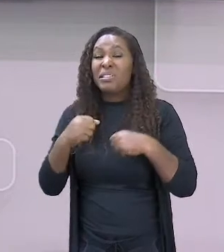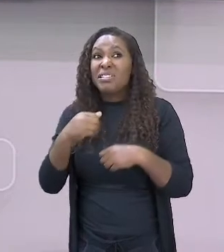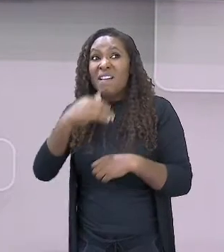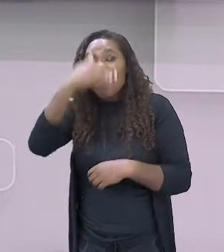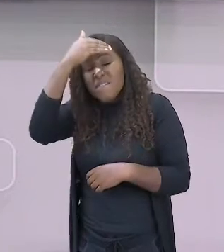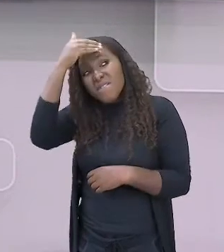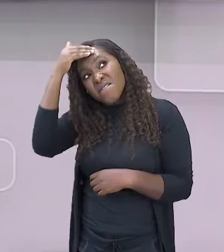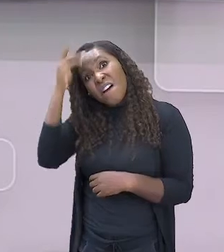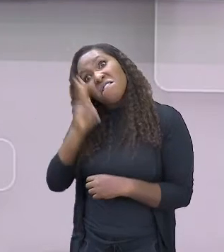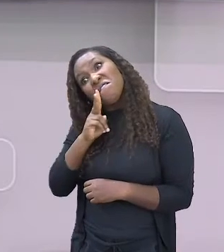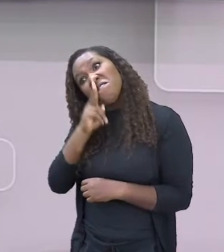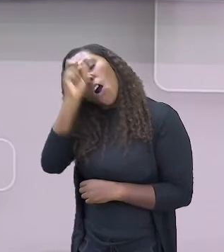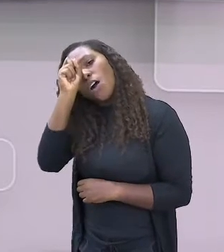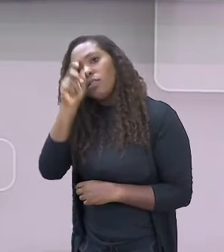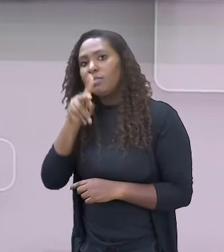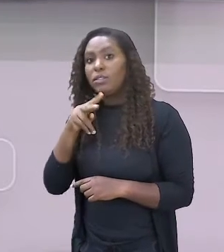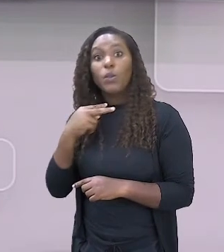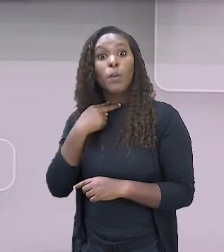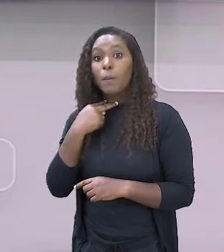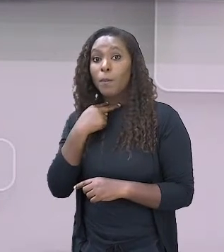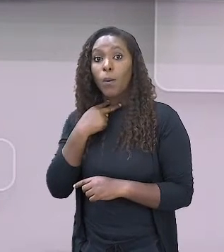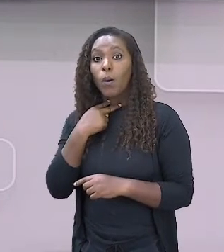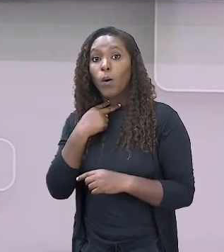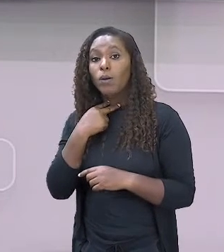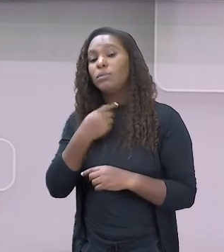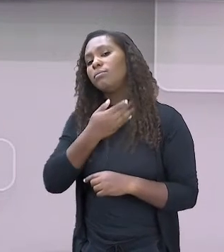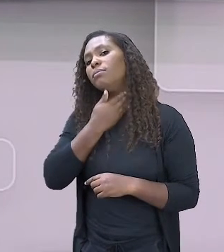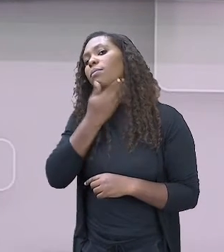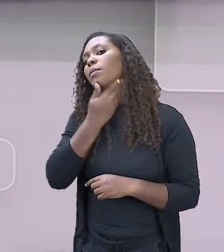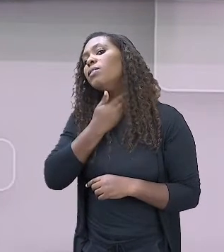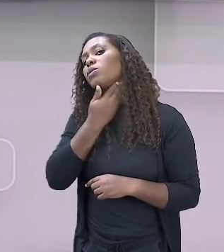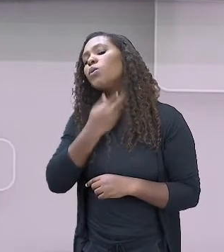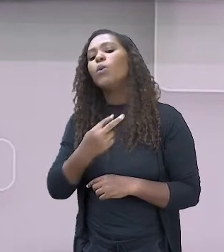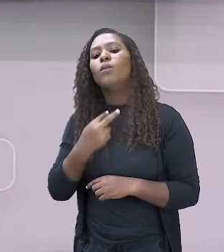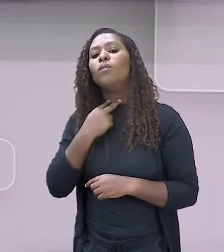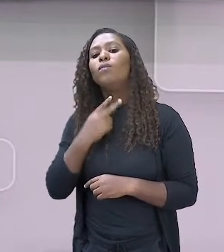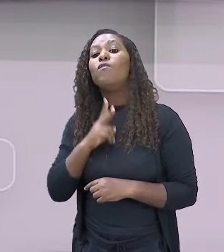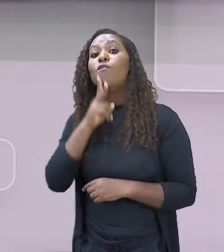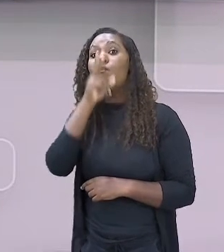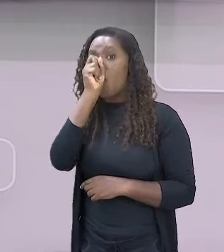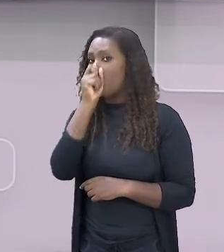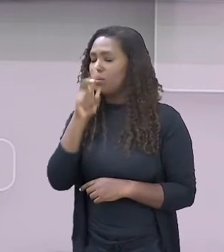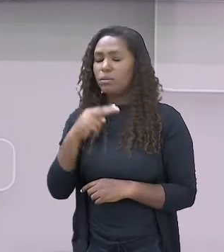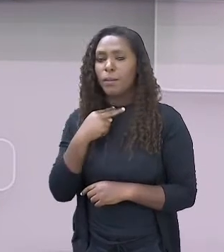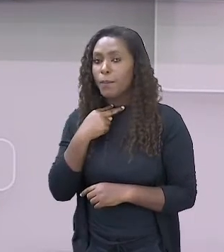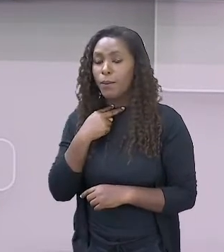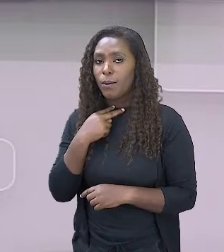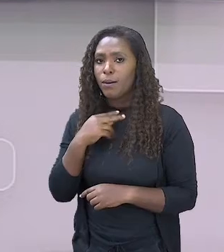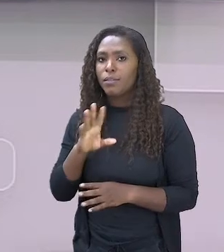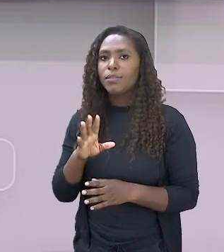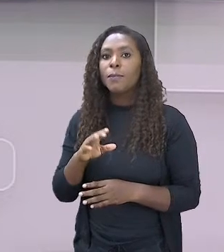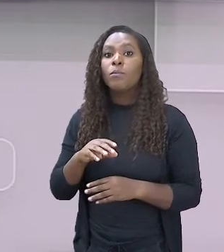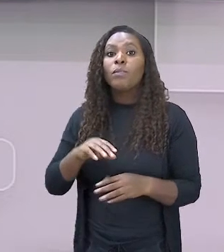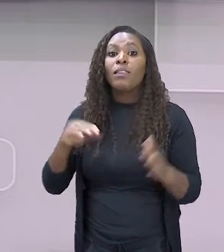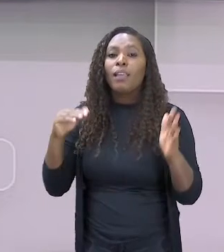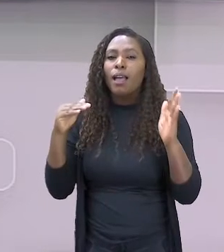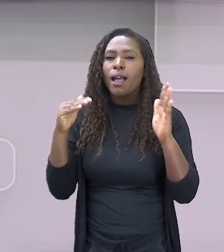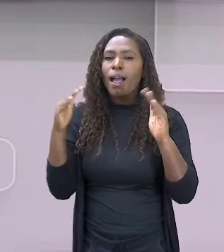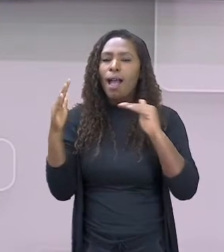machucar aqui o pescoço. Vamos no limite, memorize aí até 10.